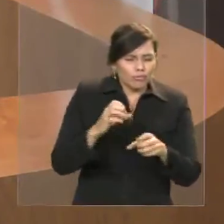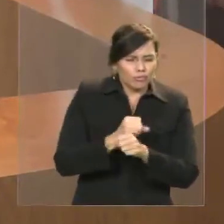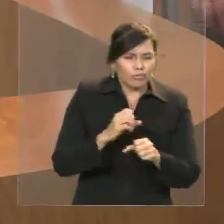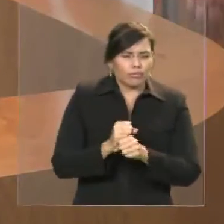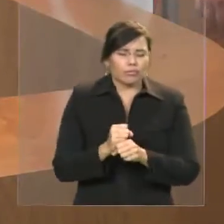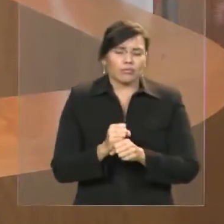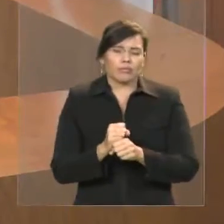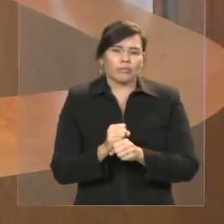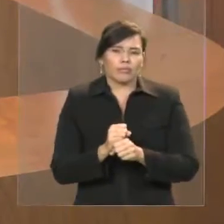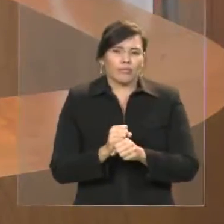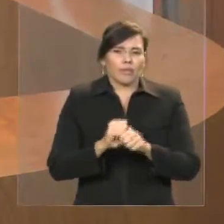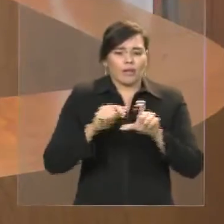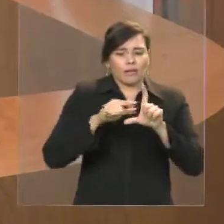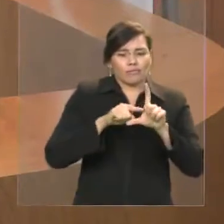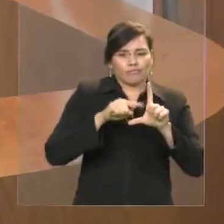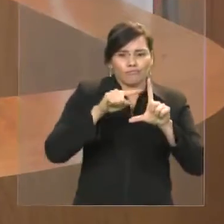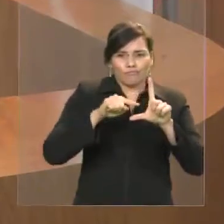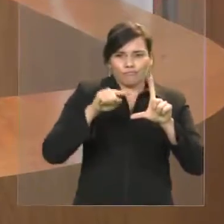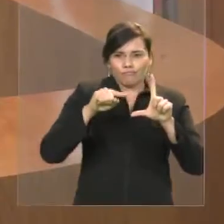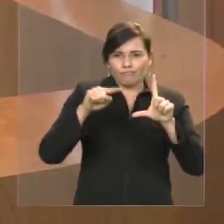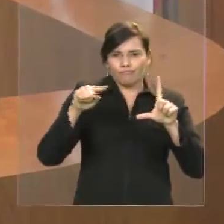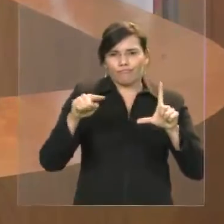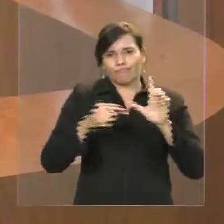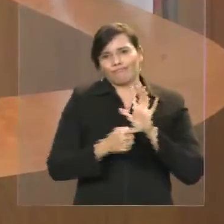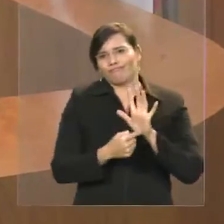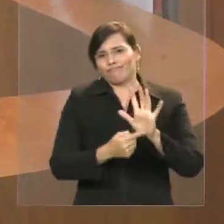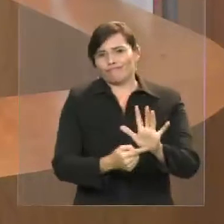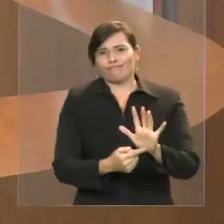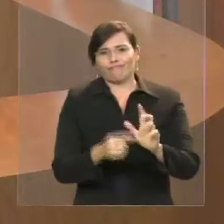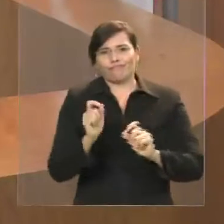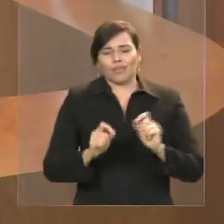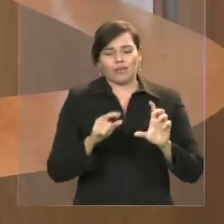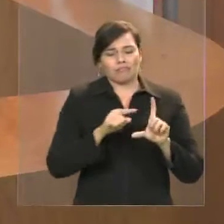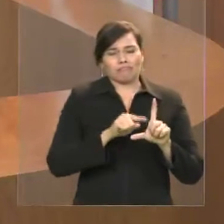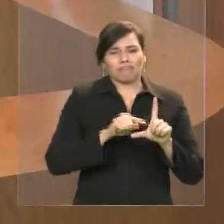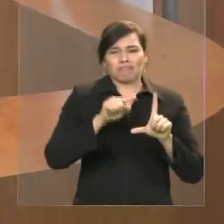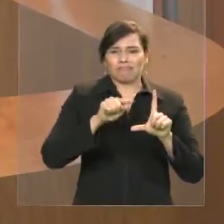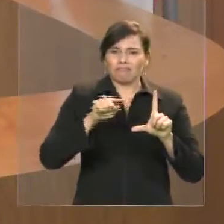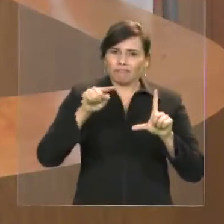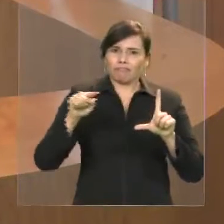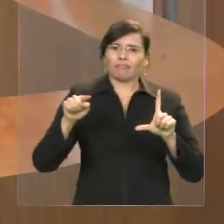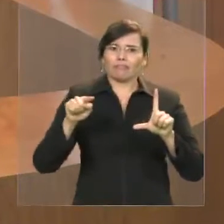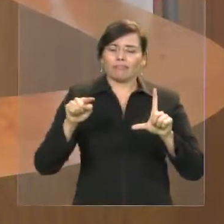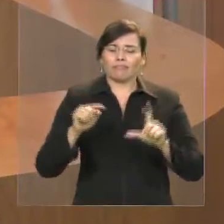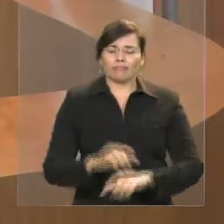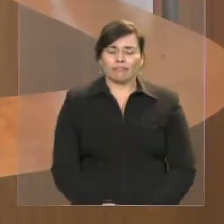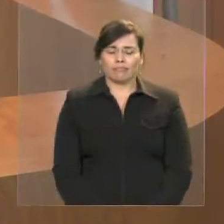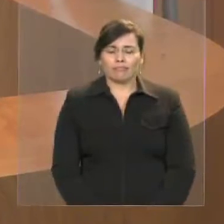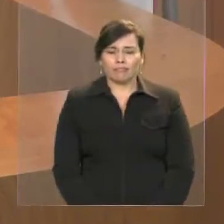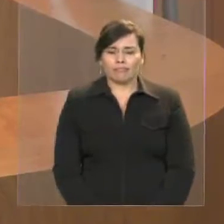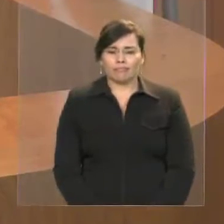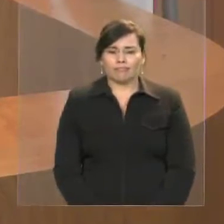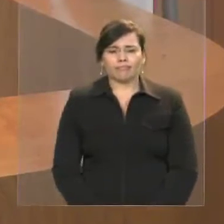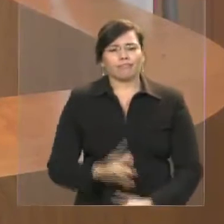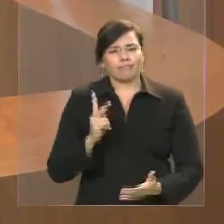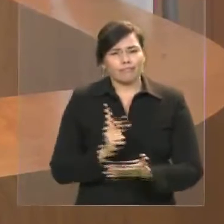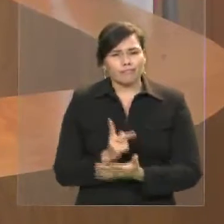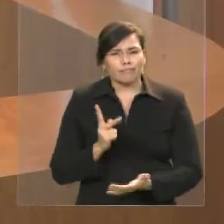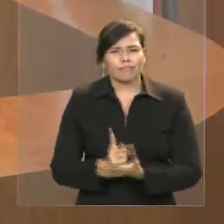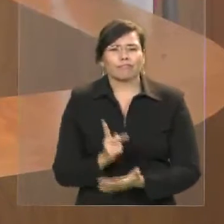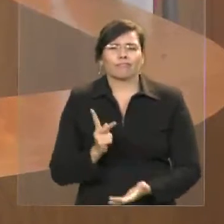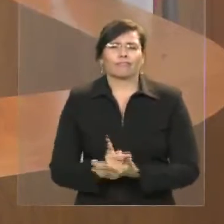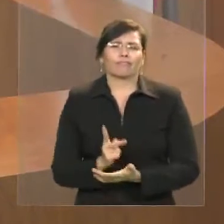avaliação bastante, avaliação positiva bastante elevado. Sempre na casa